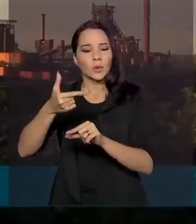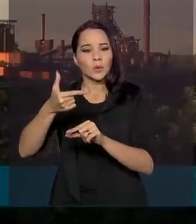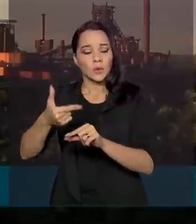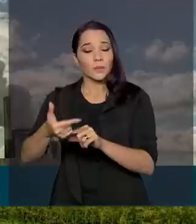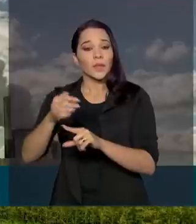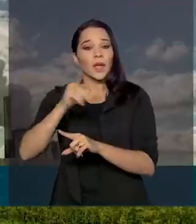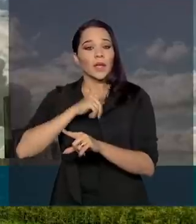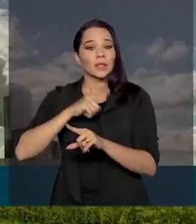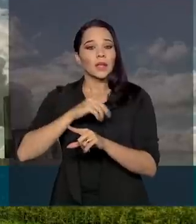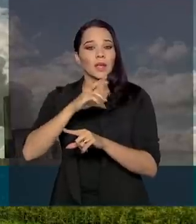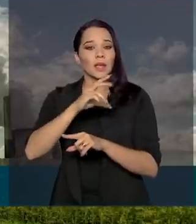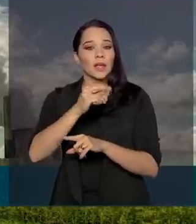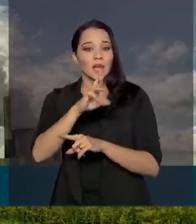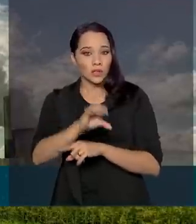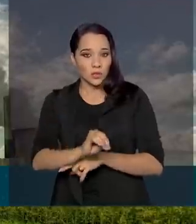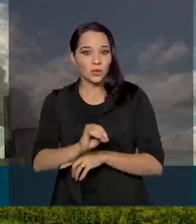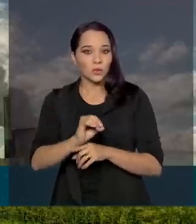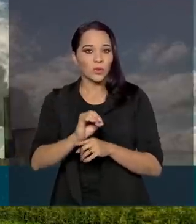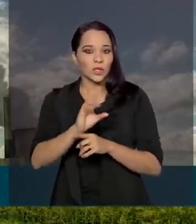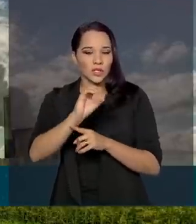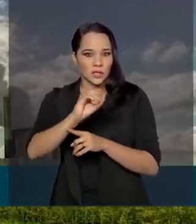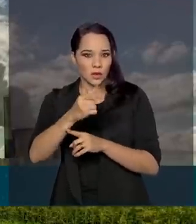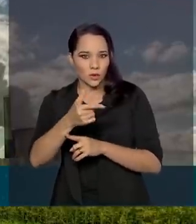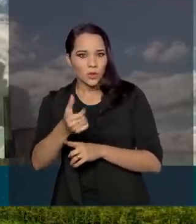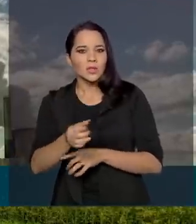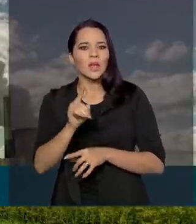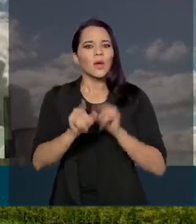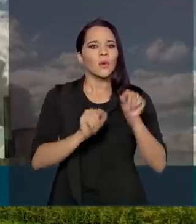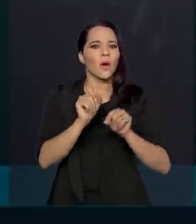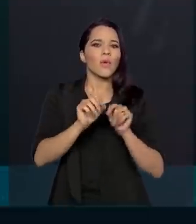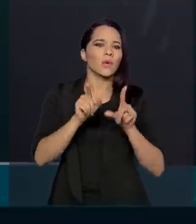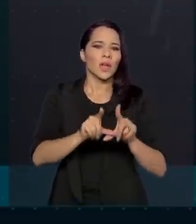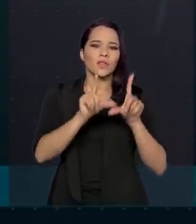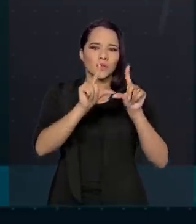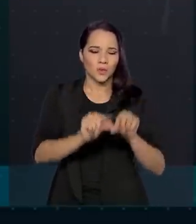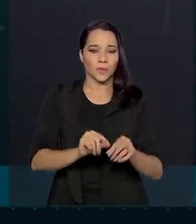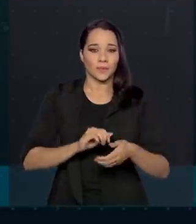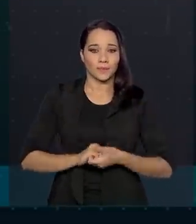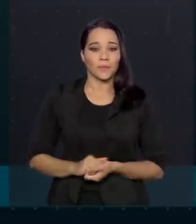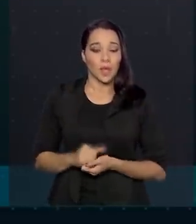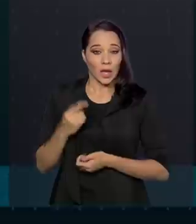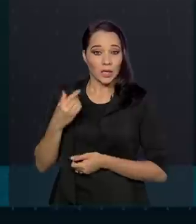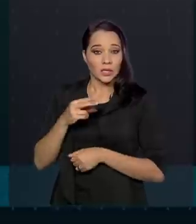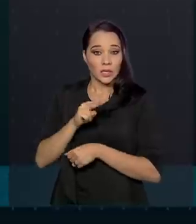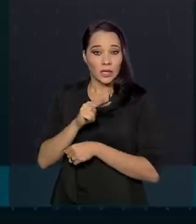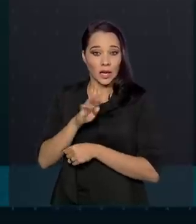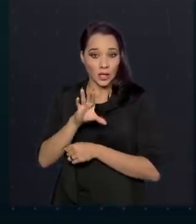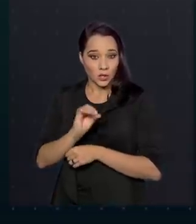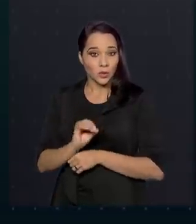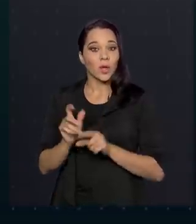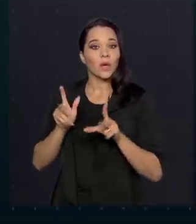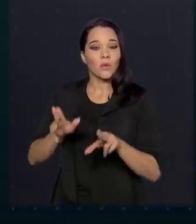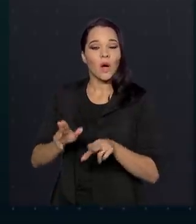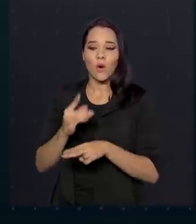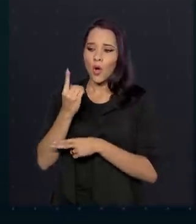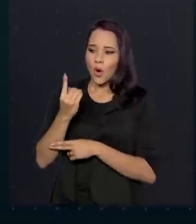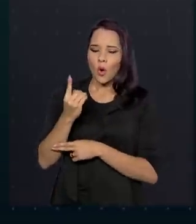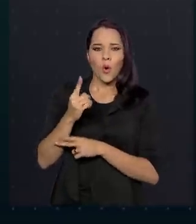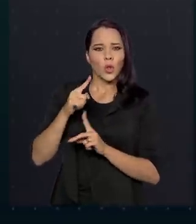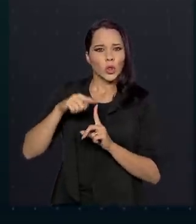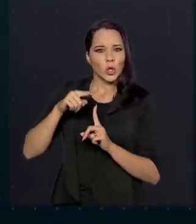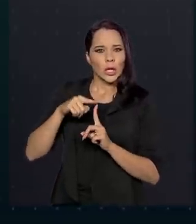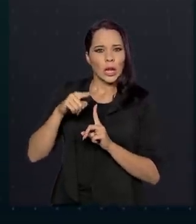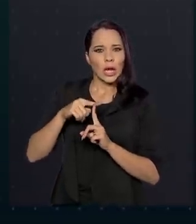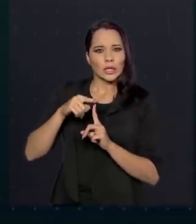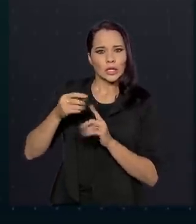créditos de carbono, uma forma de compensação ambiental. Um crédito de carbono representa uma tonelada de